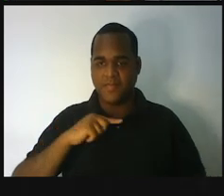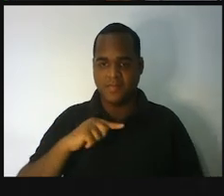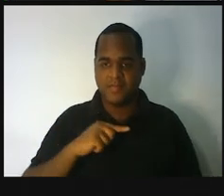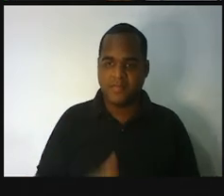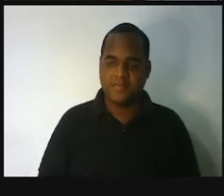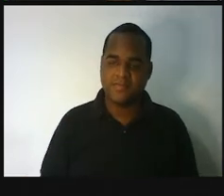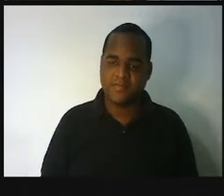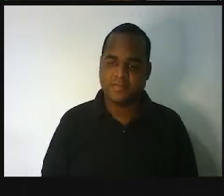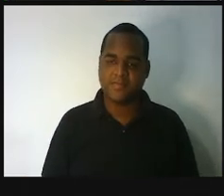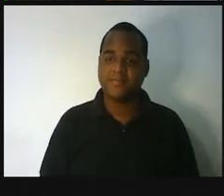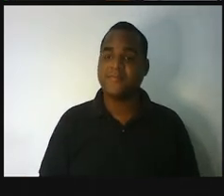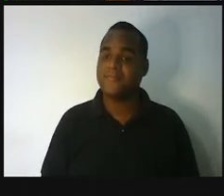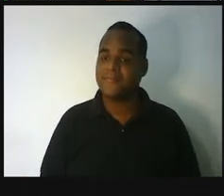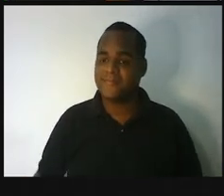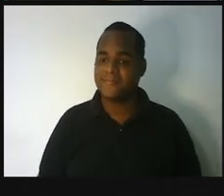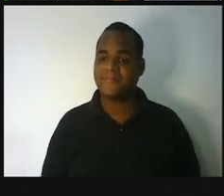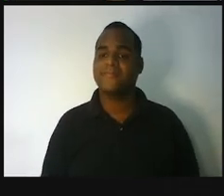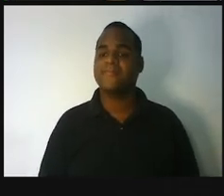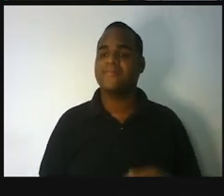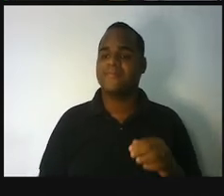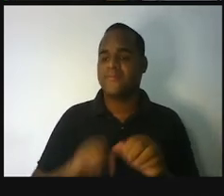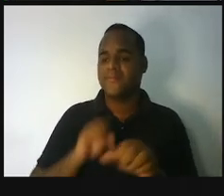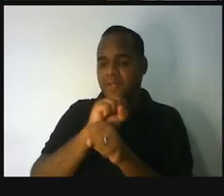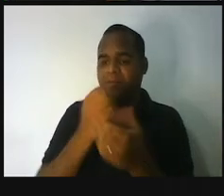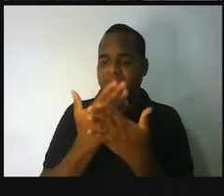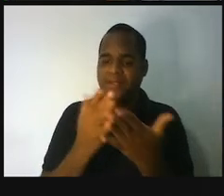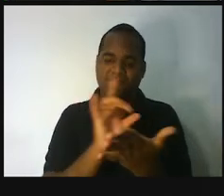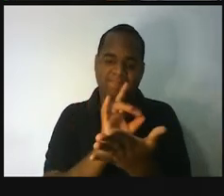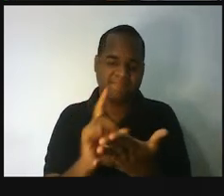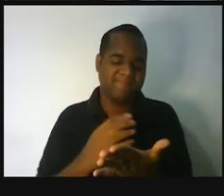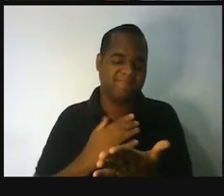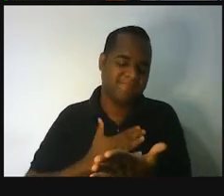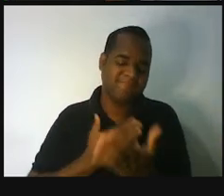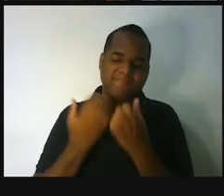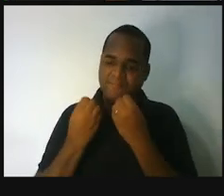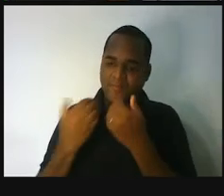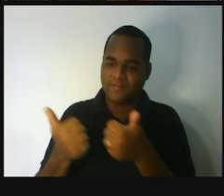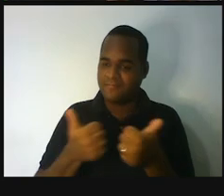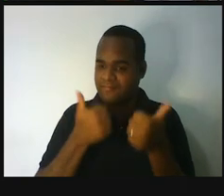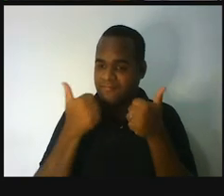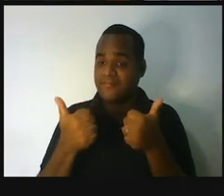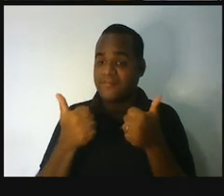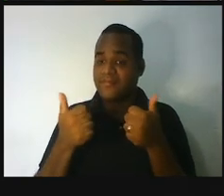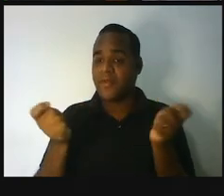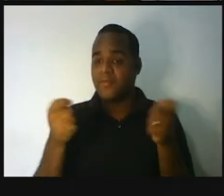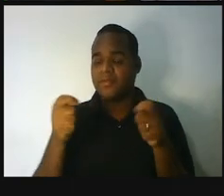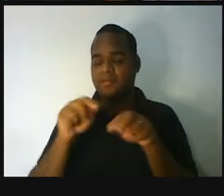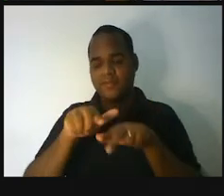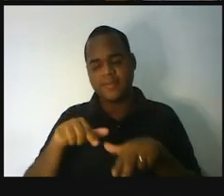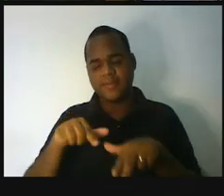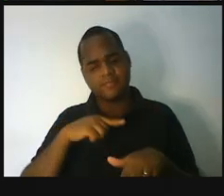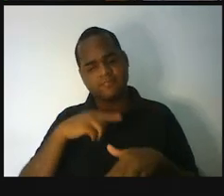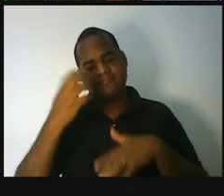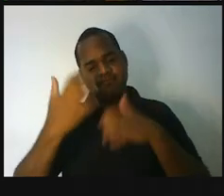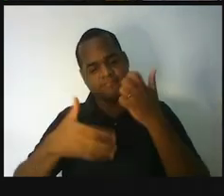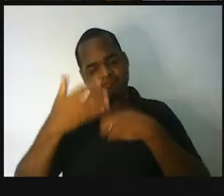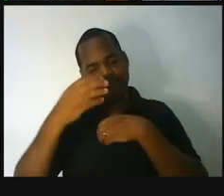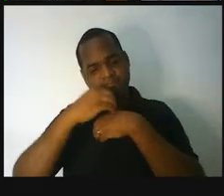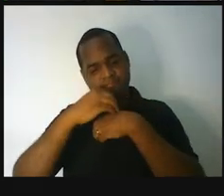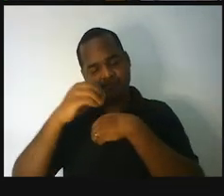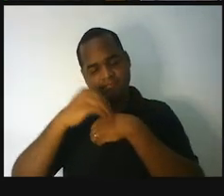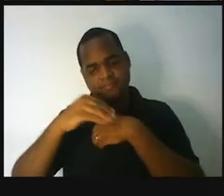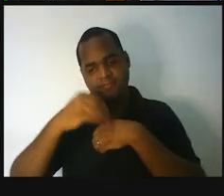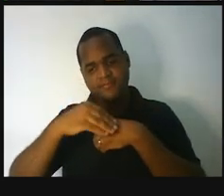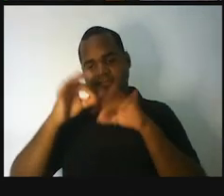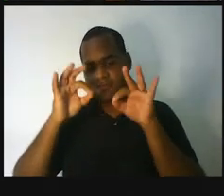Bom, eu espero que você tenha gostado dessa investigação que a gente fez, de algumas coisas que eu trouxe para vocês nessa aula.